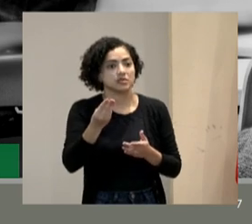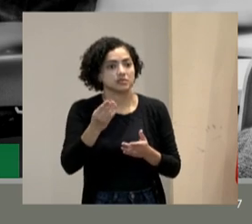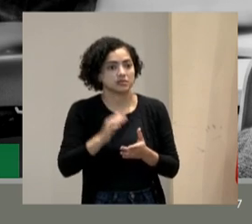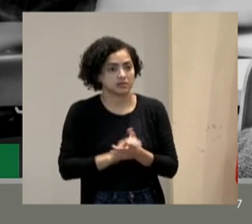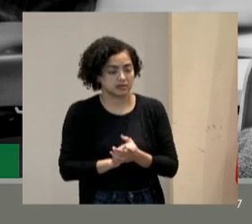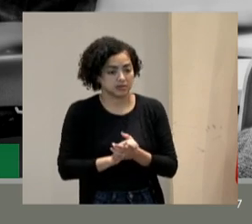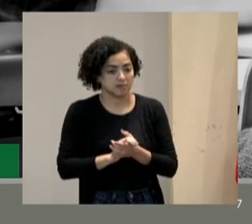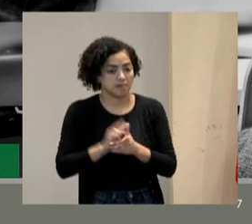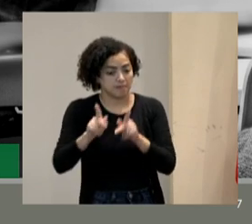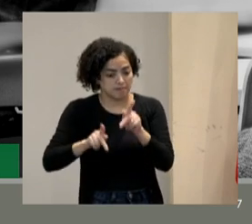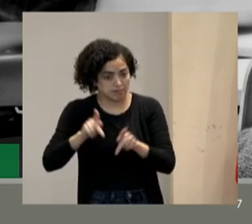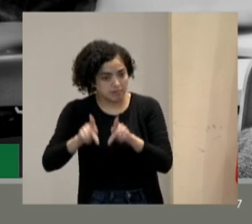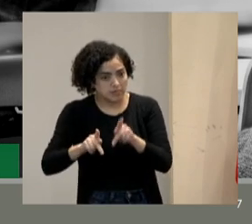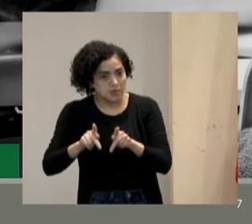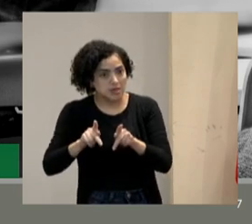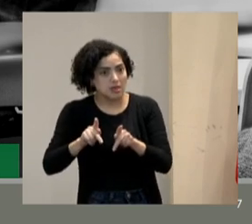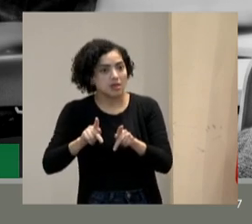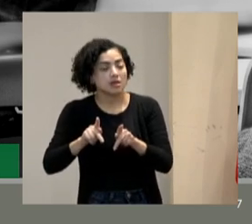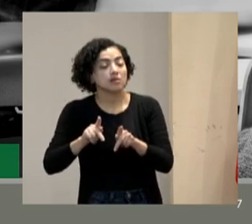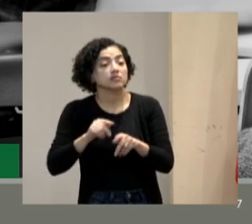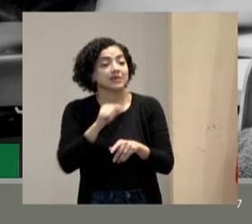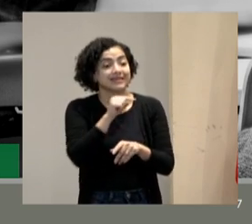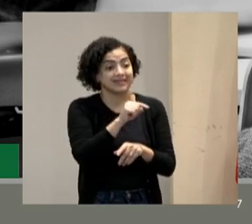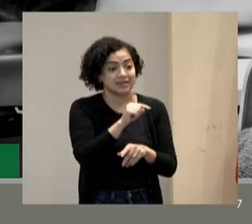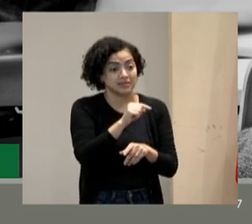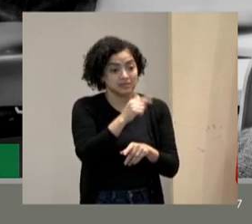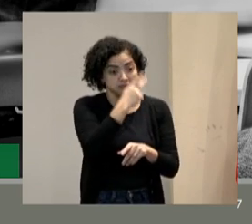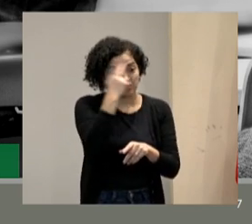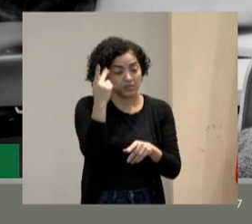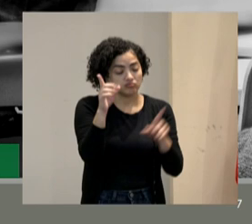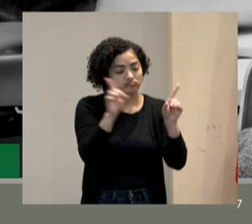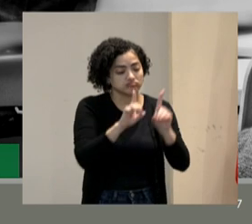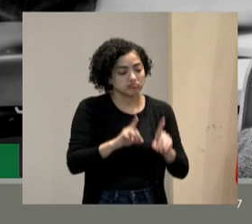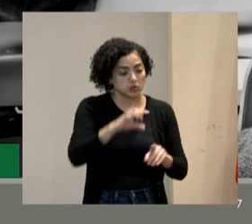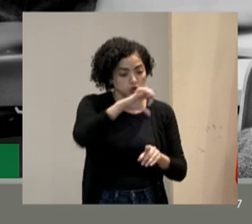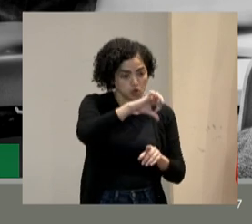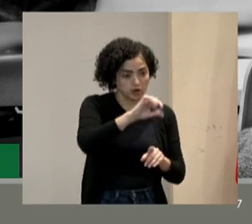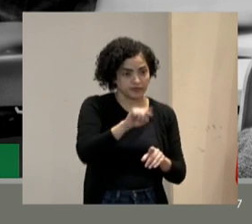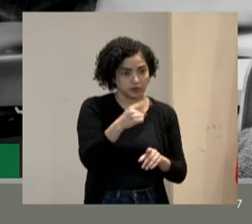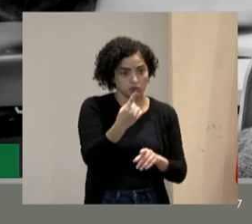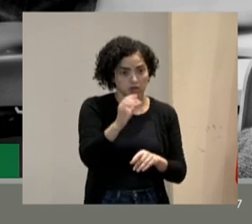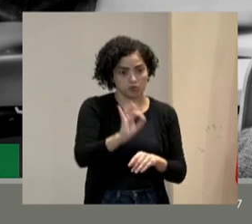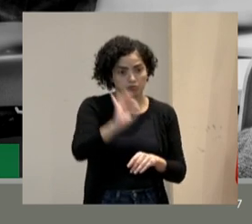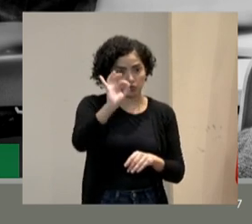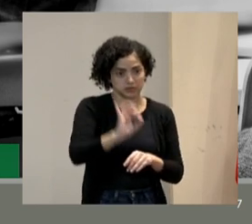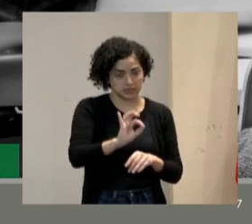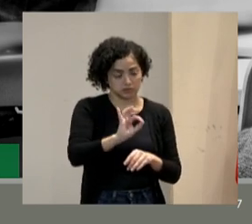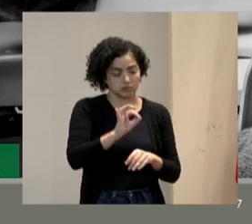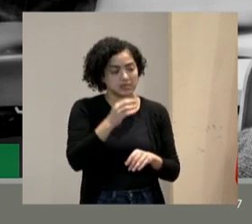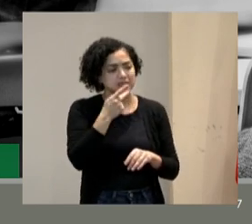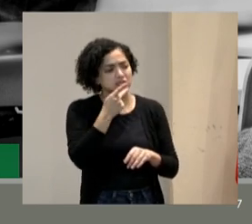eram pessoas com deficiência. 9,1%. Se a gente for falar de justiça